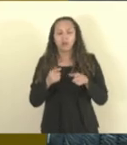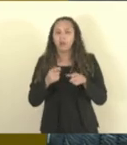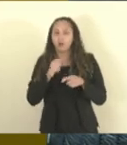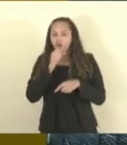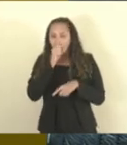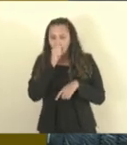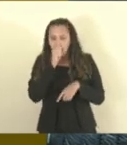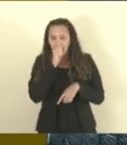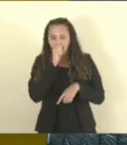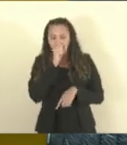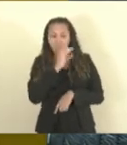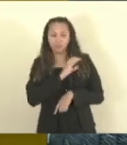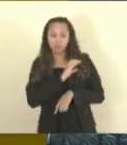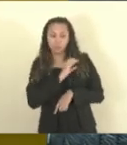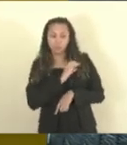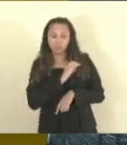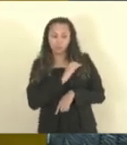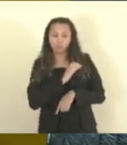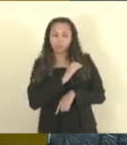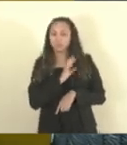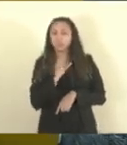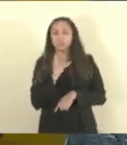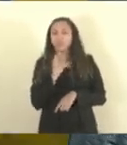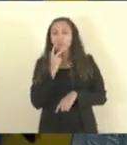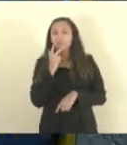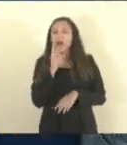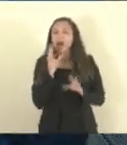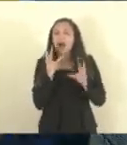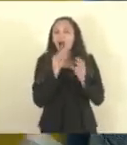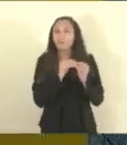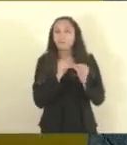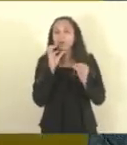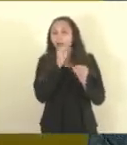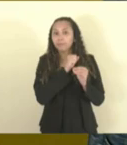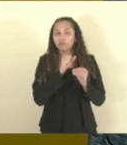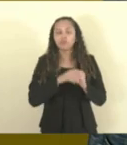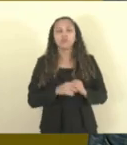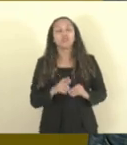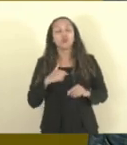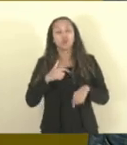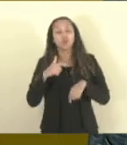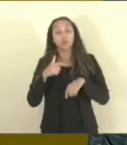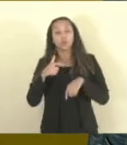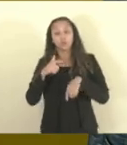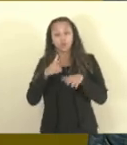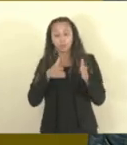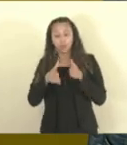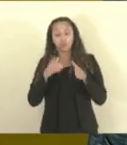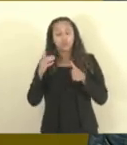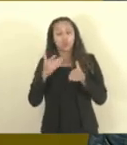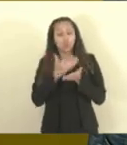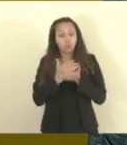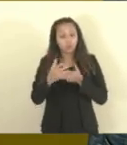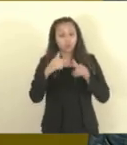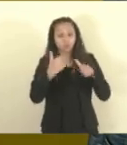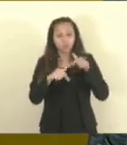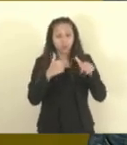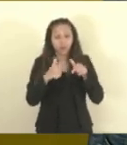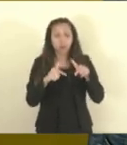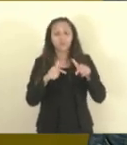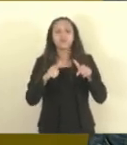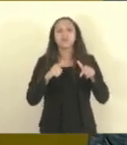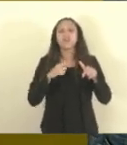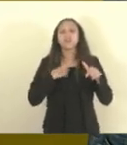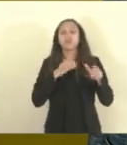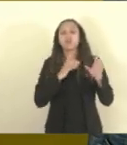para os colegas, até para simplificar, porque na época que ele entrou, a conversa,